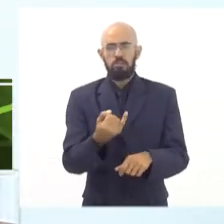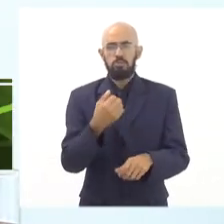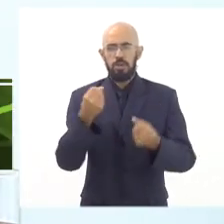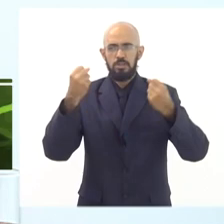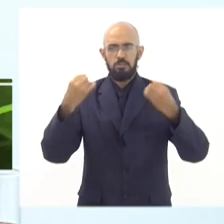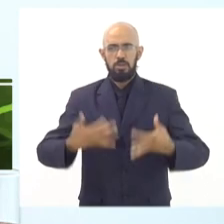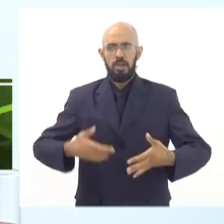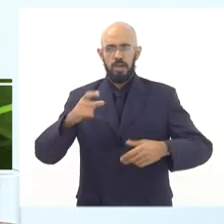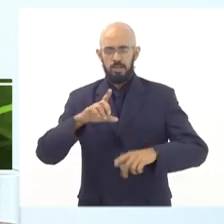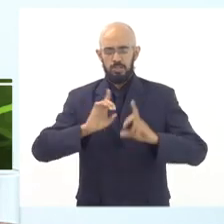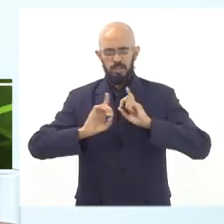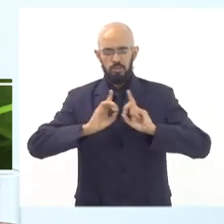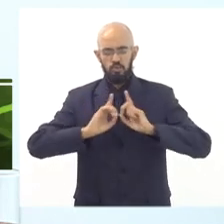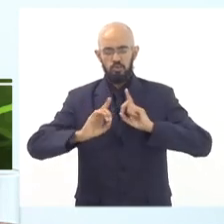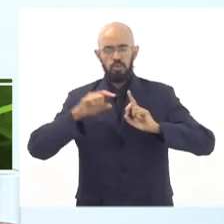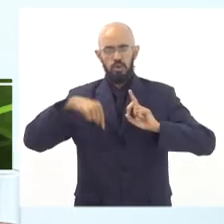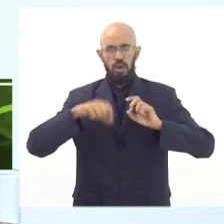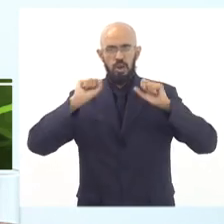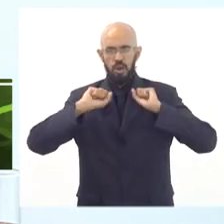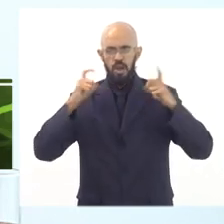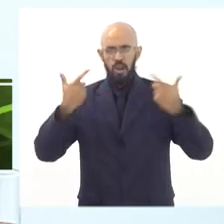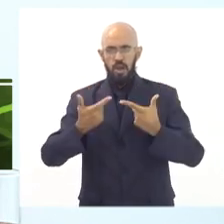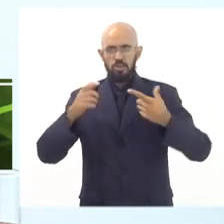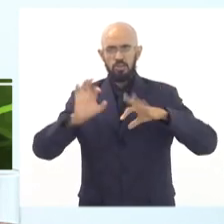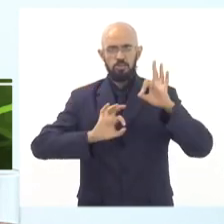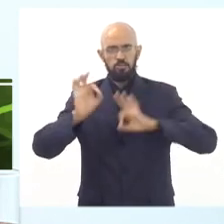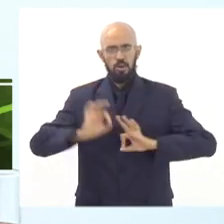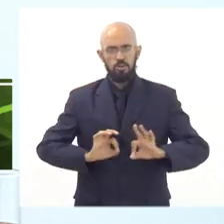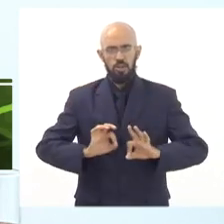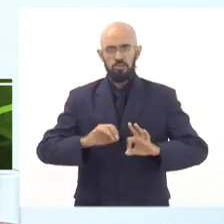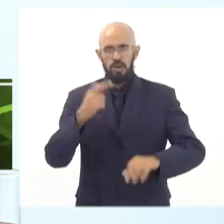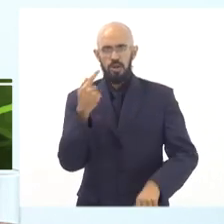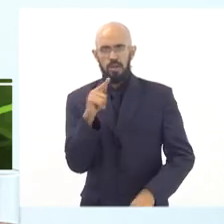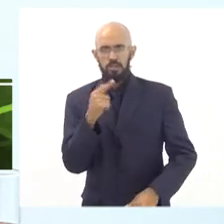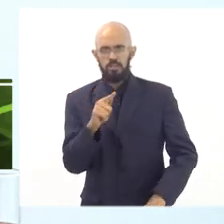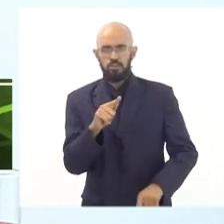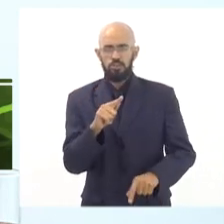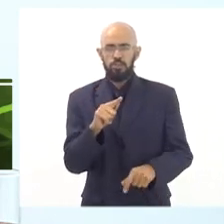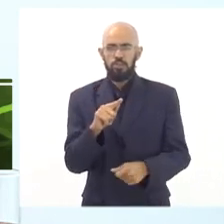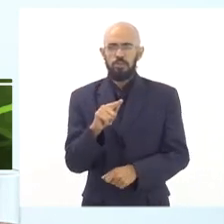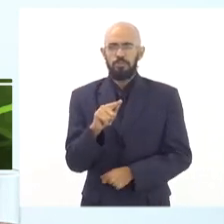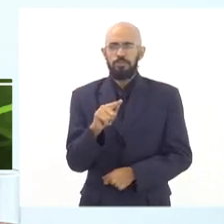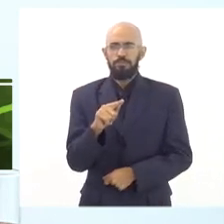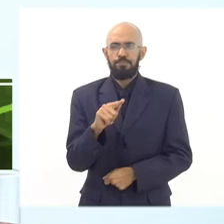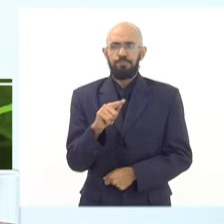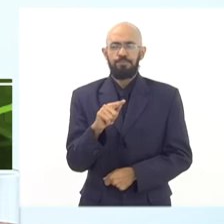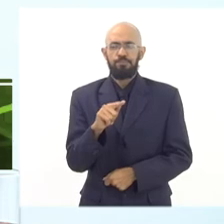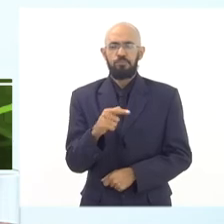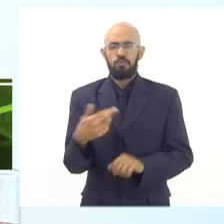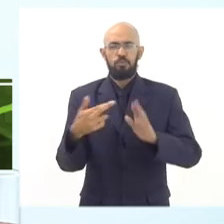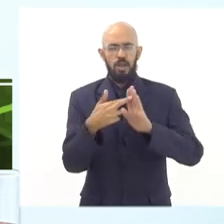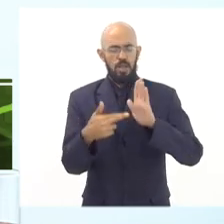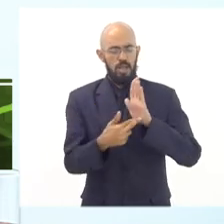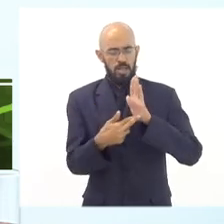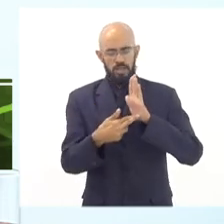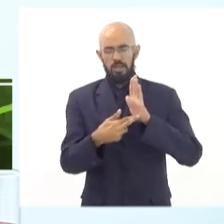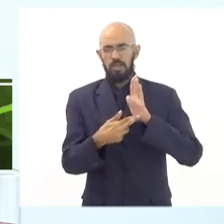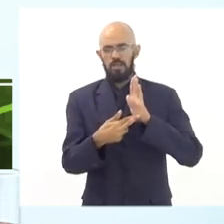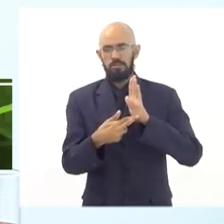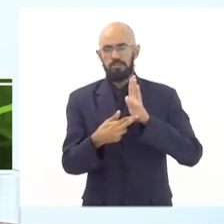que estamos discutindo no âmbito da Assembleia esses projetos, que buscam garantir um critério e uma